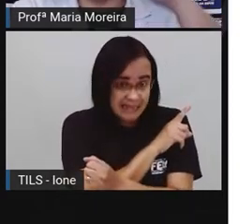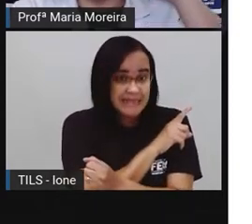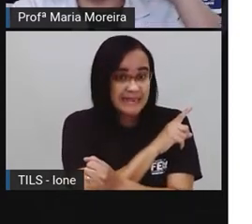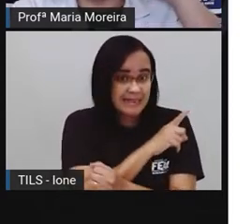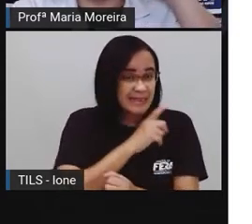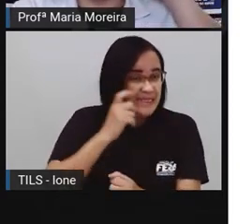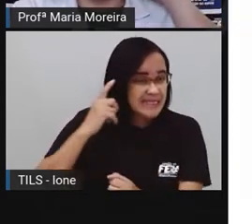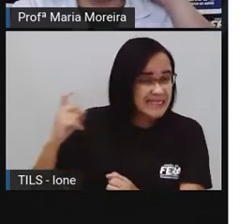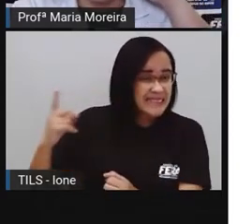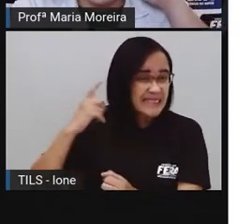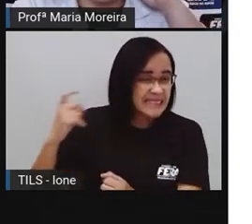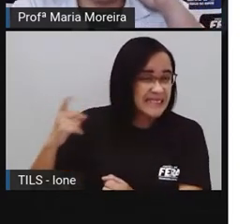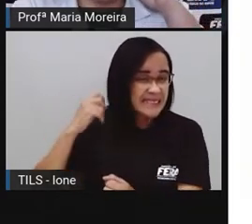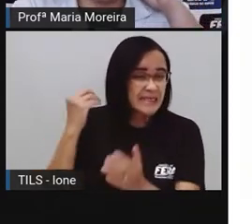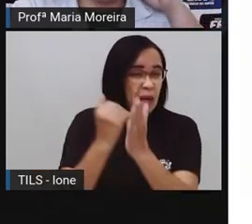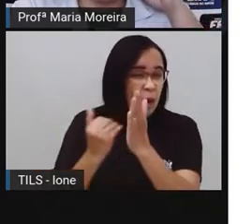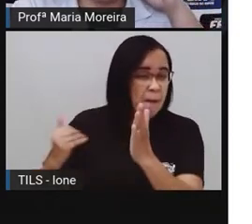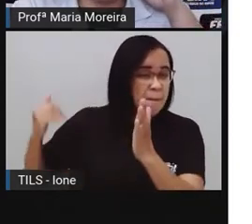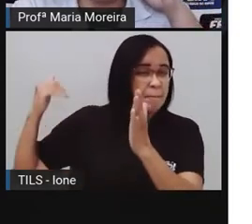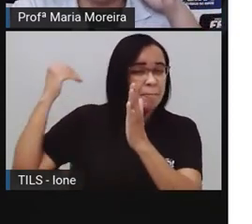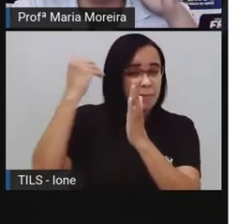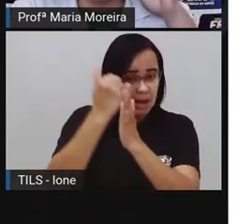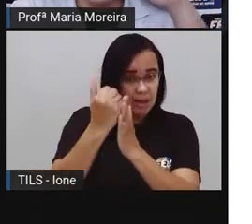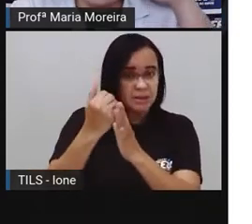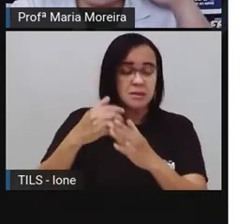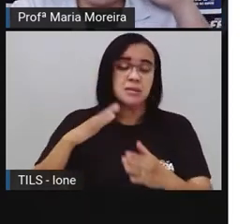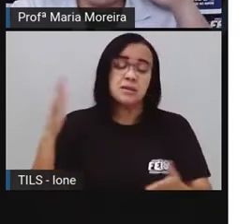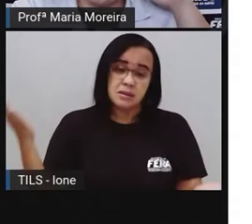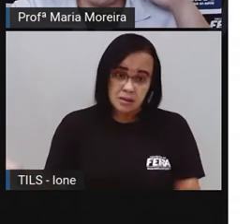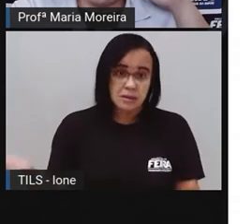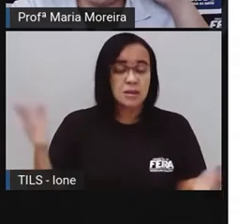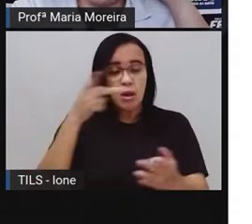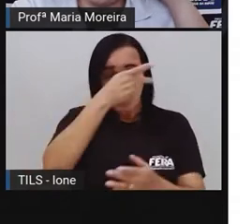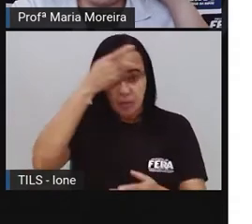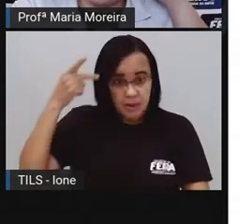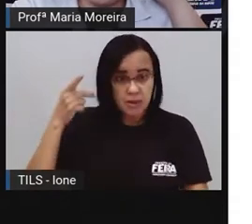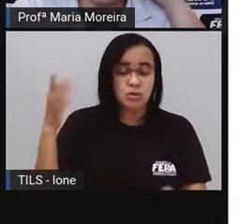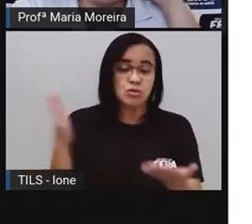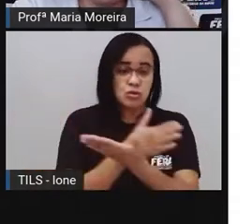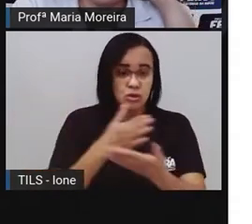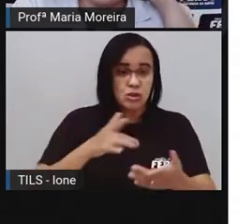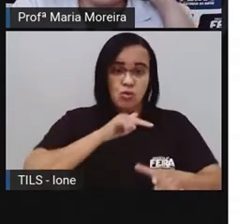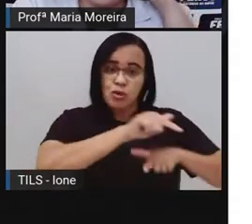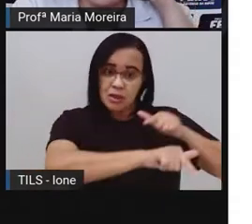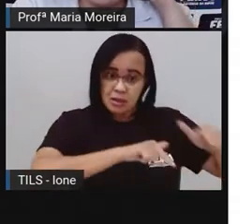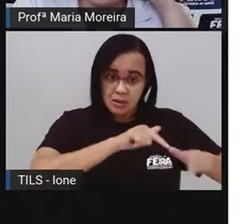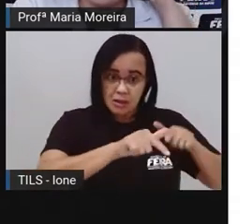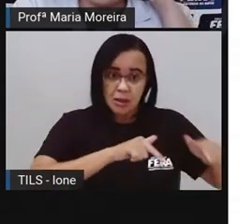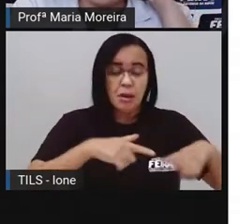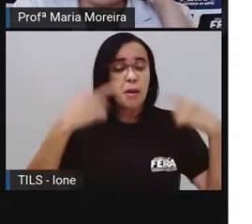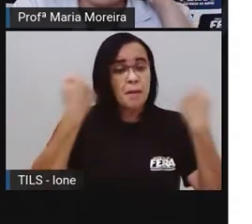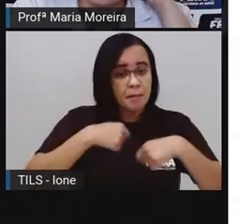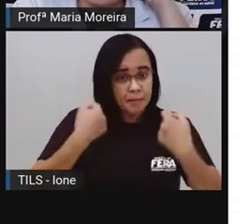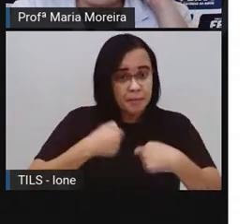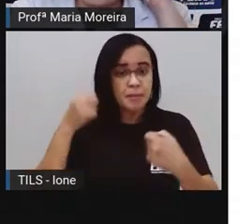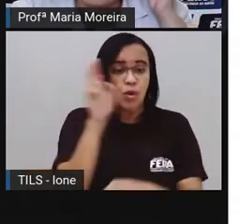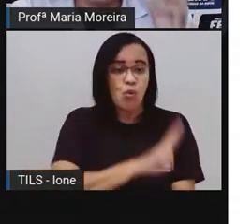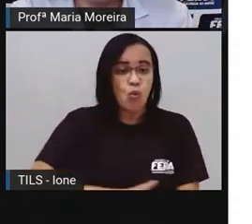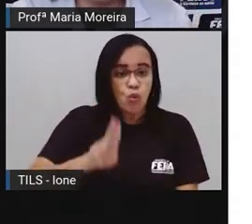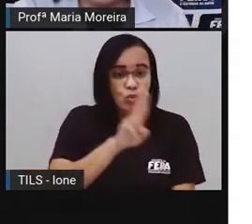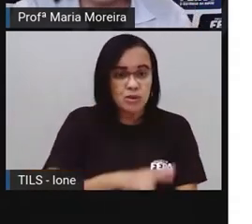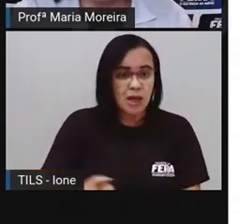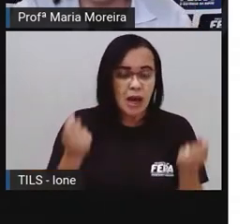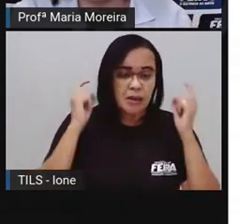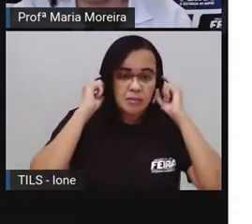trabalhadores usam, né? Aquele protetórico lá, que é uma espécie de silicone que você põe aqui no seu ouvido